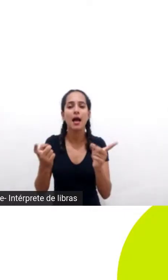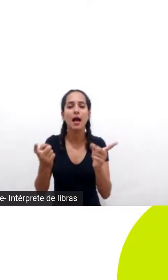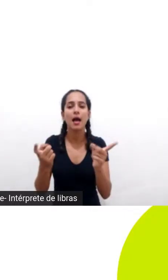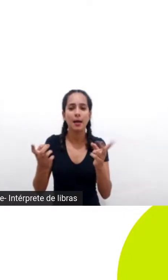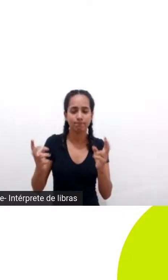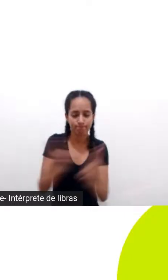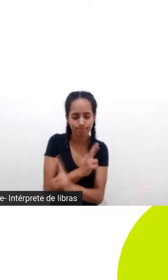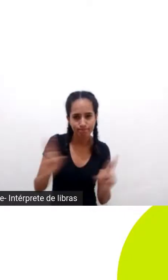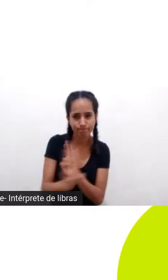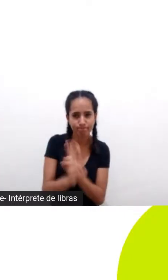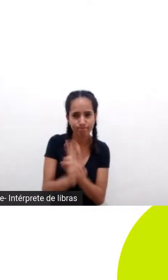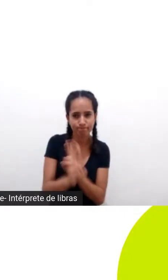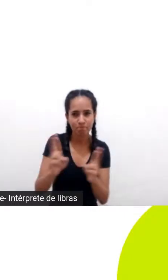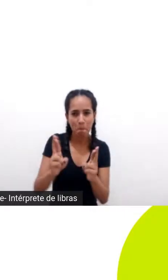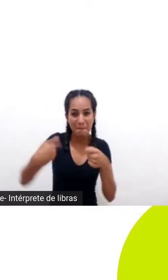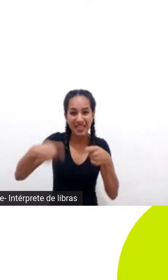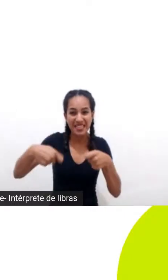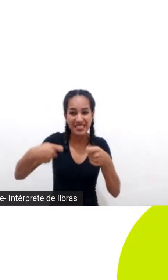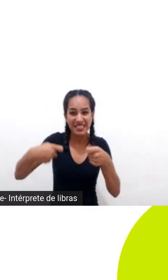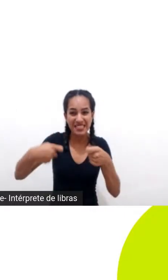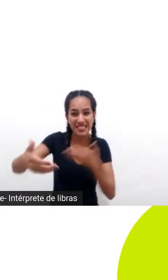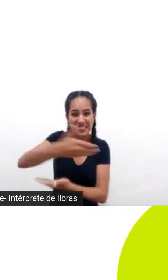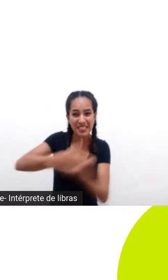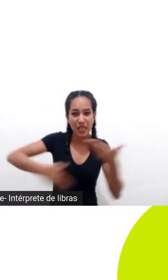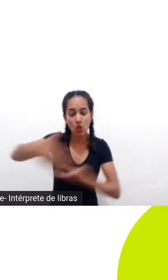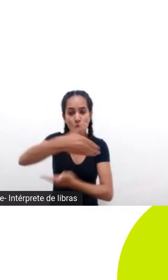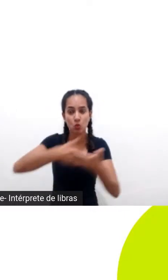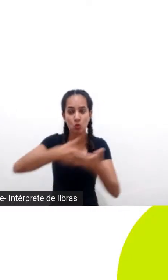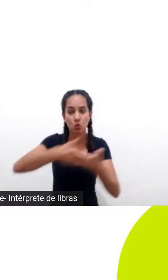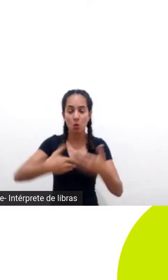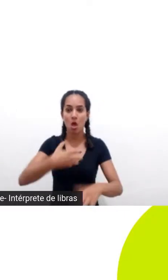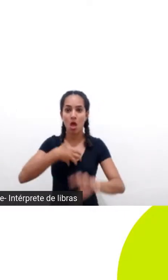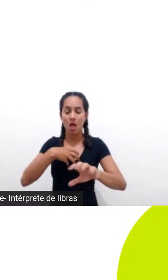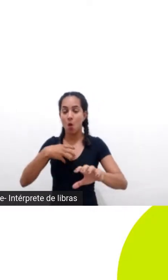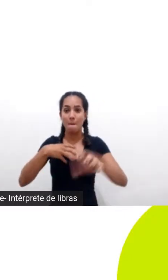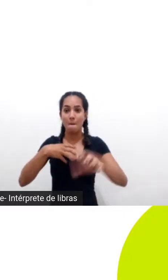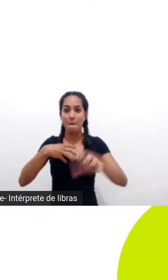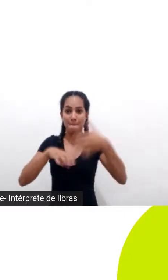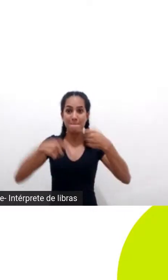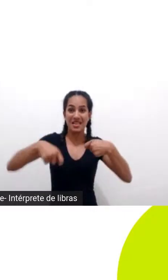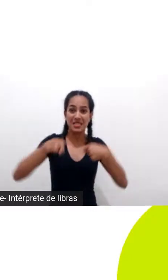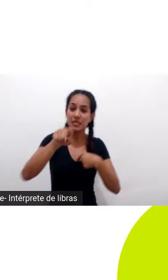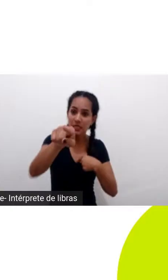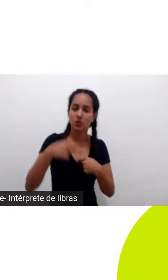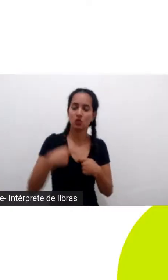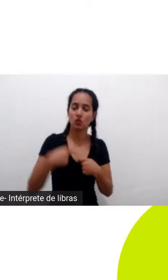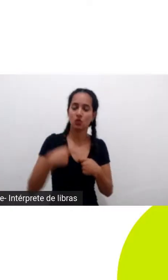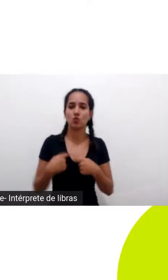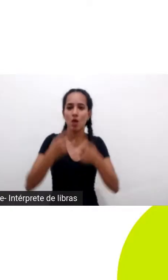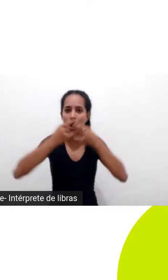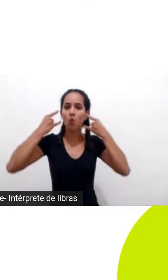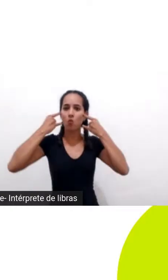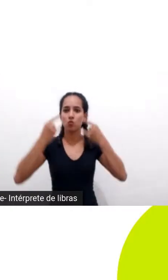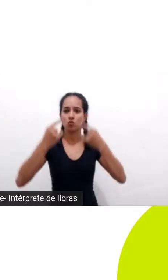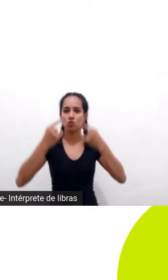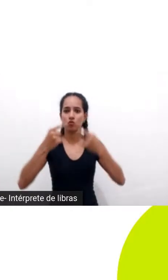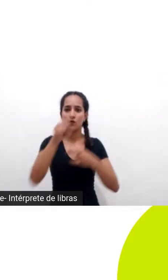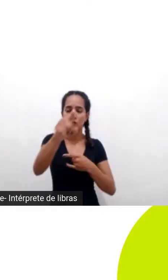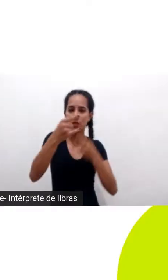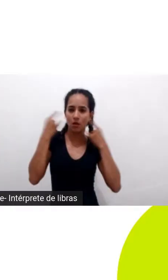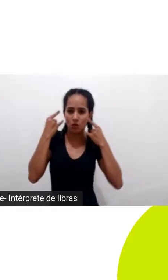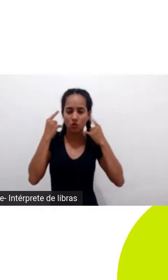pandemia mostra isso eu sou tão interdependente de você que está do outro lado que eu preciso usar uma máscara para preservar a sua vida e a minha vida de todos à nossa volta